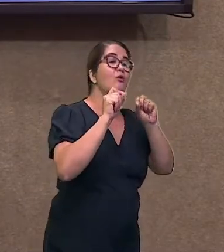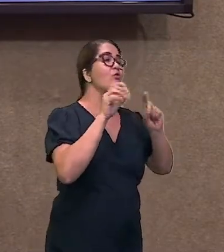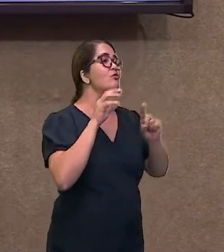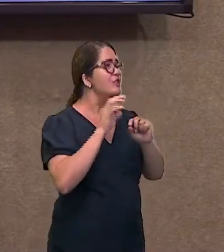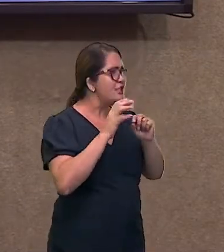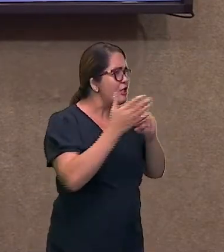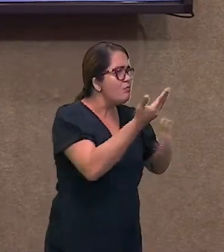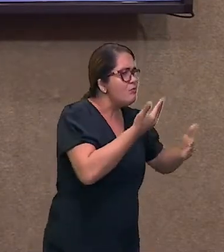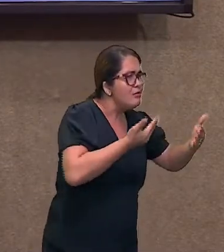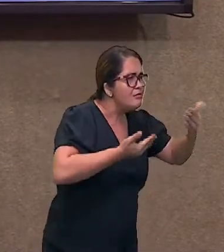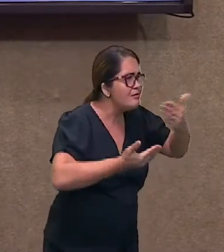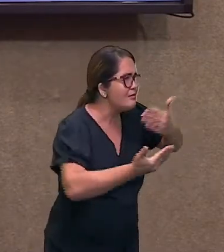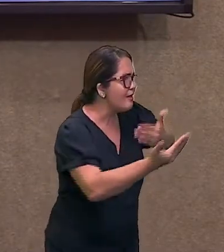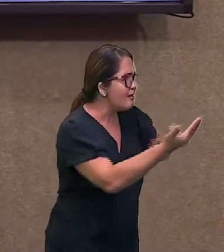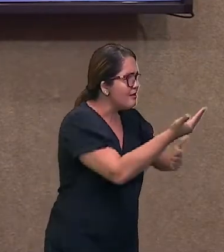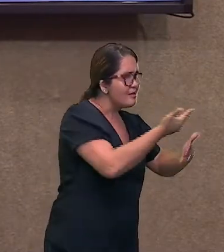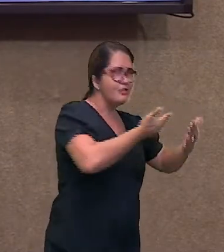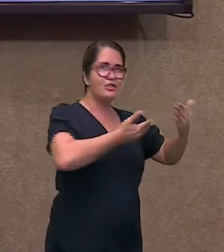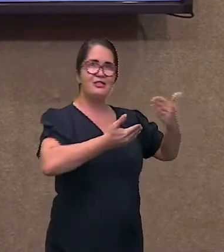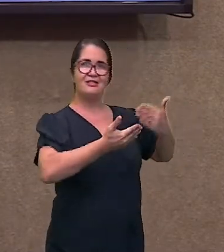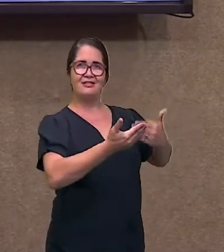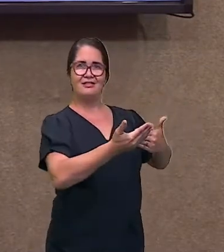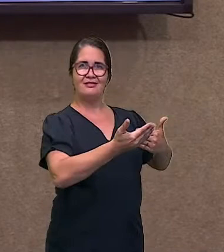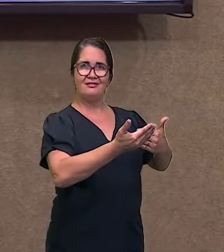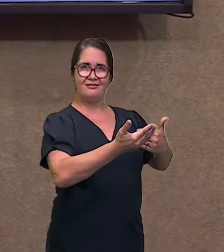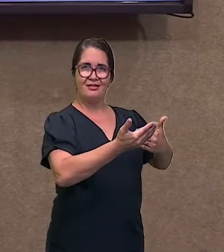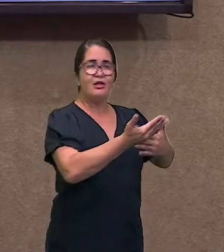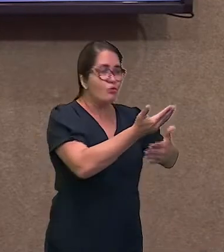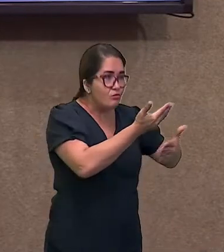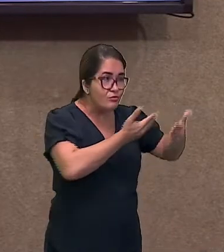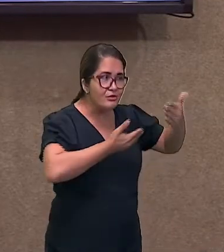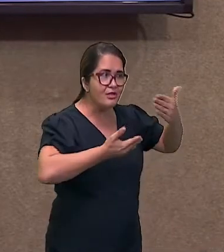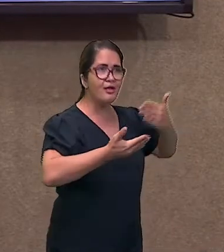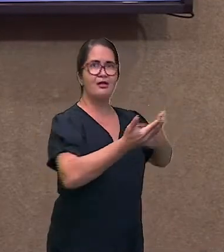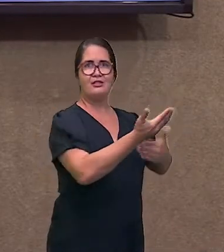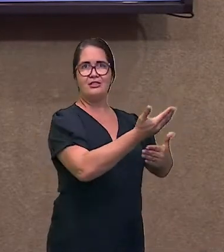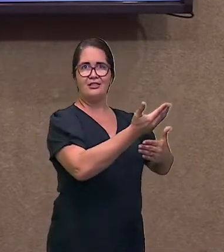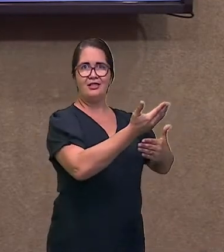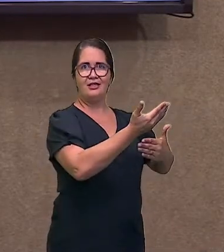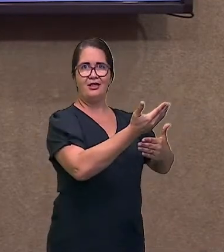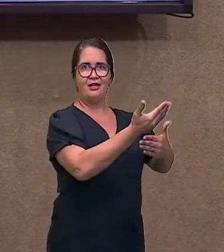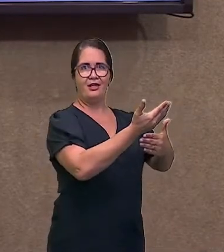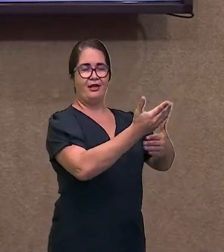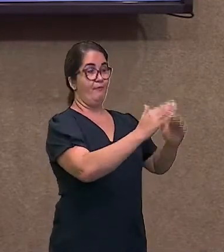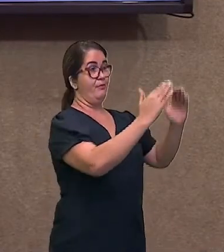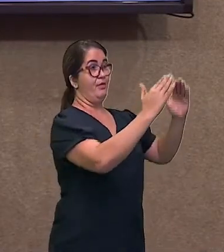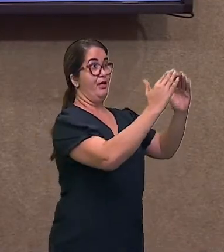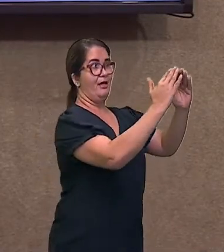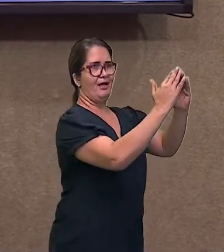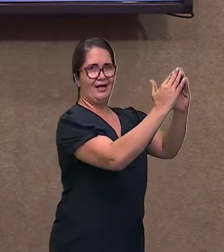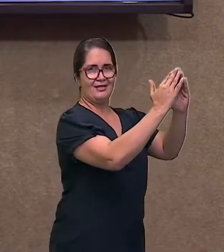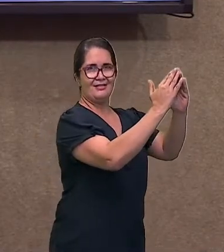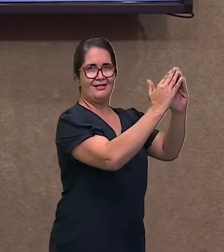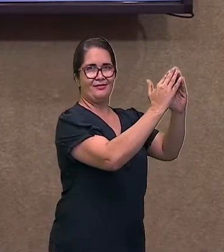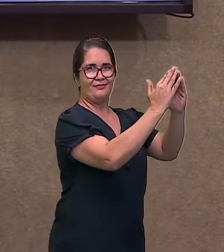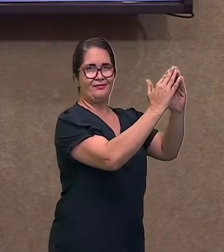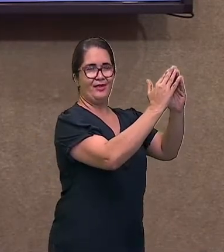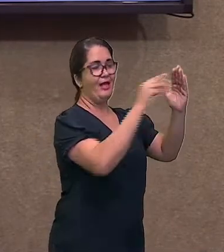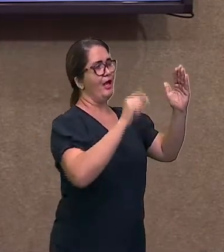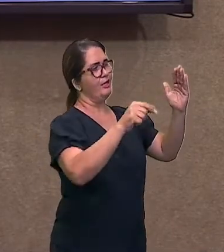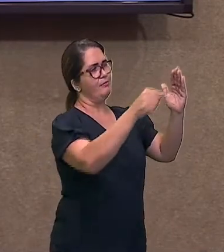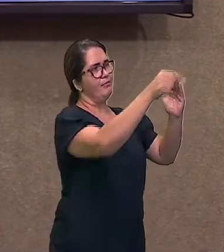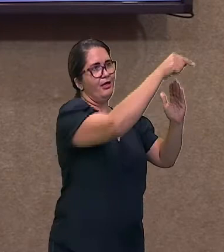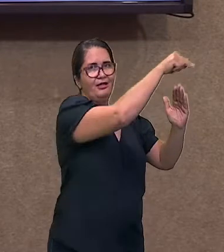faz todo esse movimento entre o habitat e o nicho ecológico.